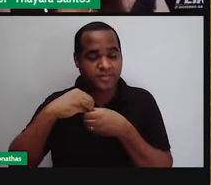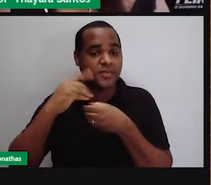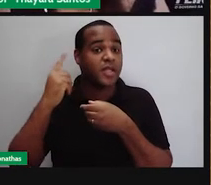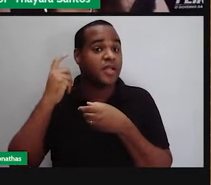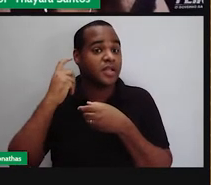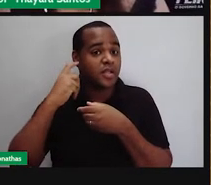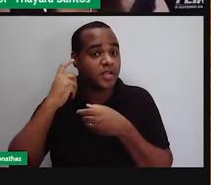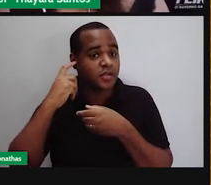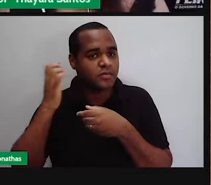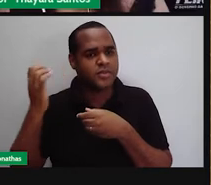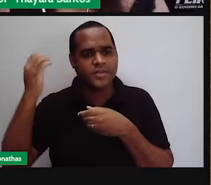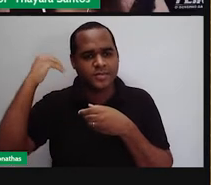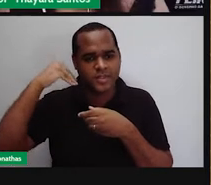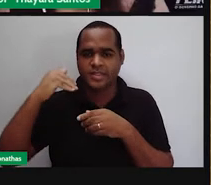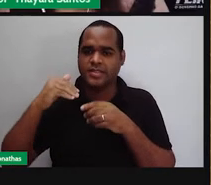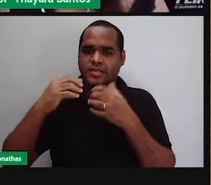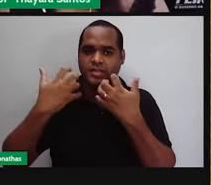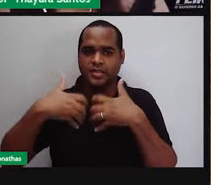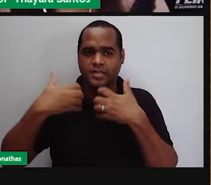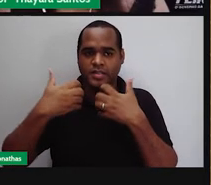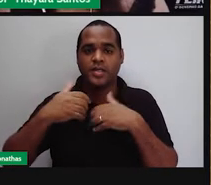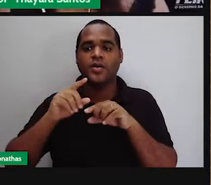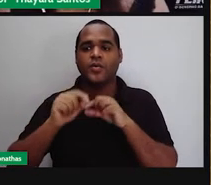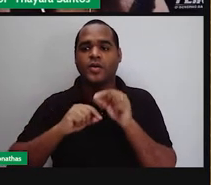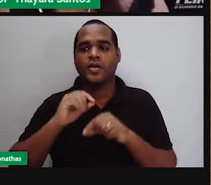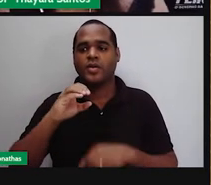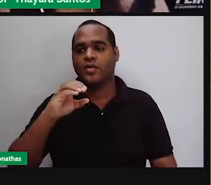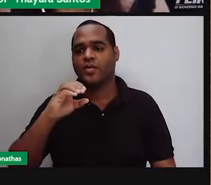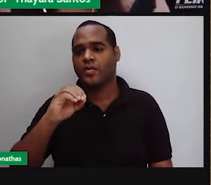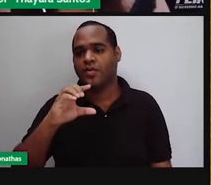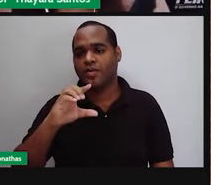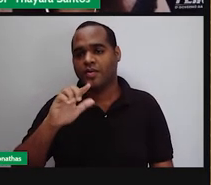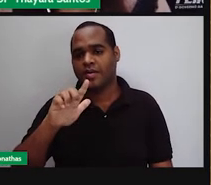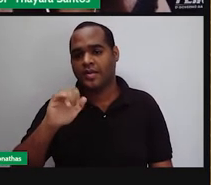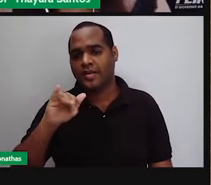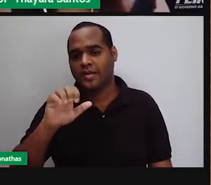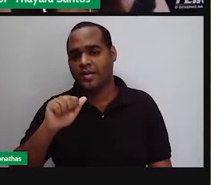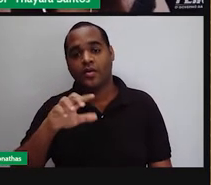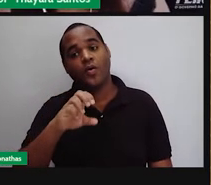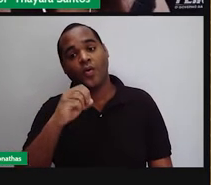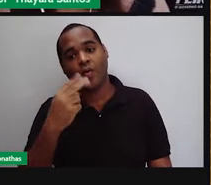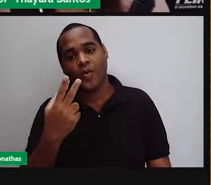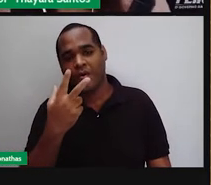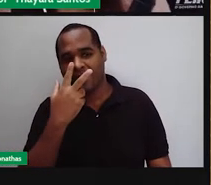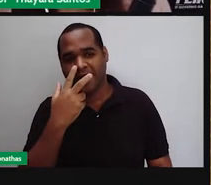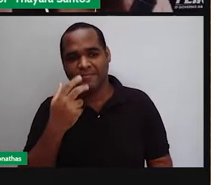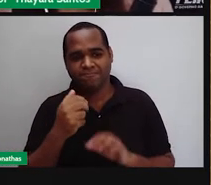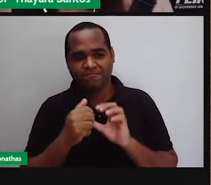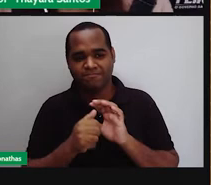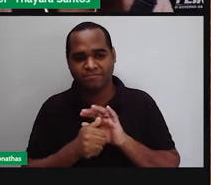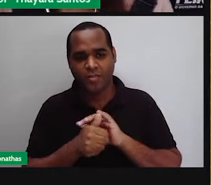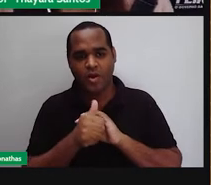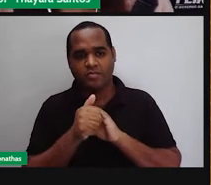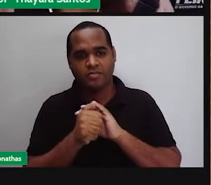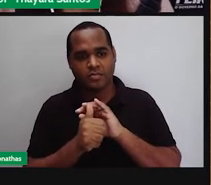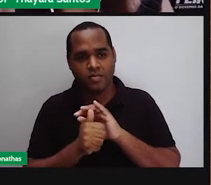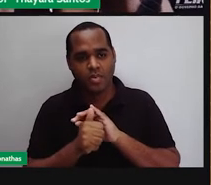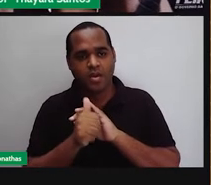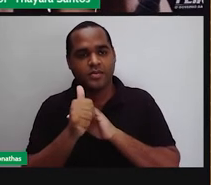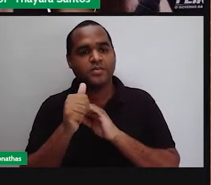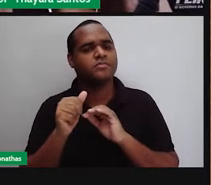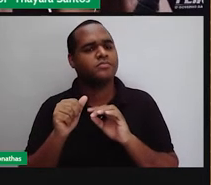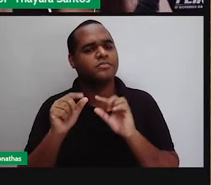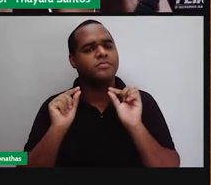orelha interna, tem essa estrutura aqui que é chamada de cóclea, ou também pode ser chamada de caracol, justamente pelo formato dela.